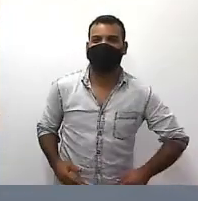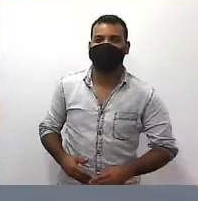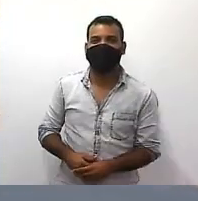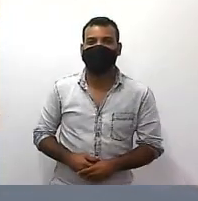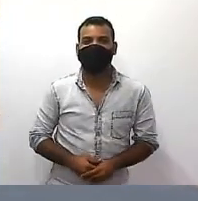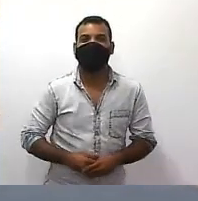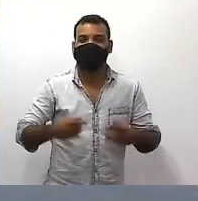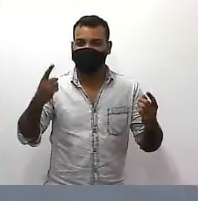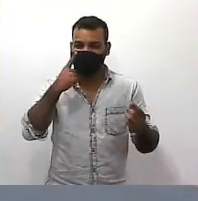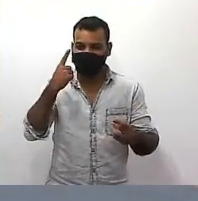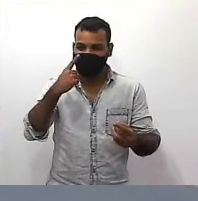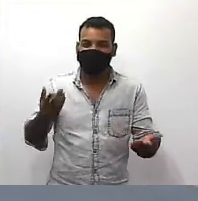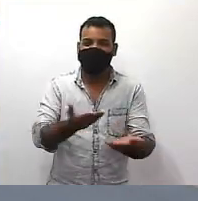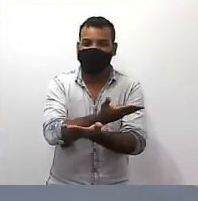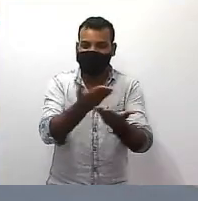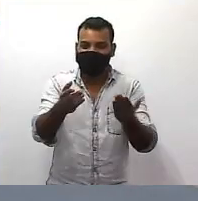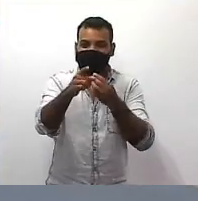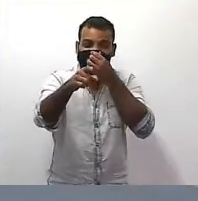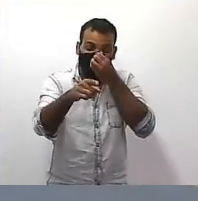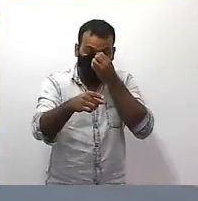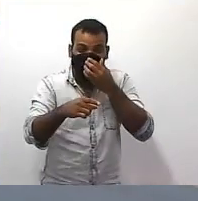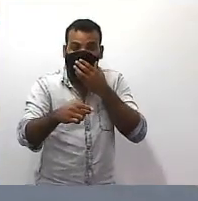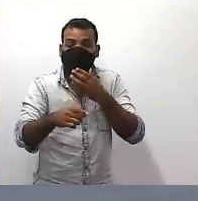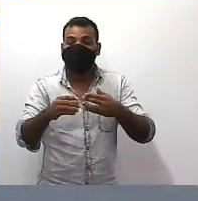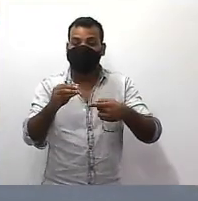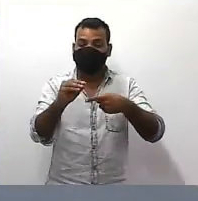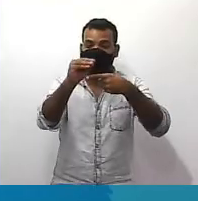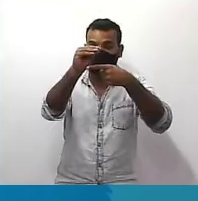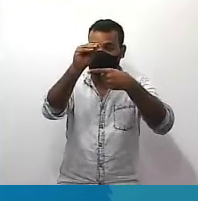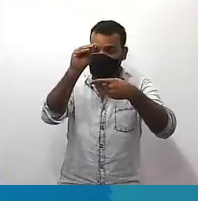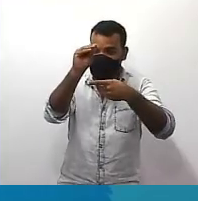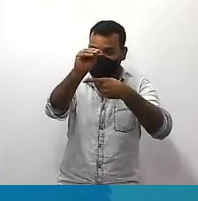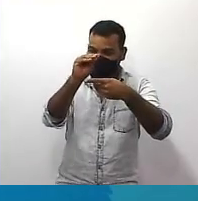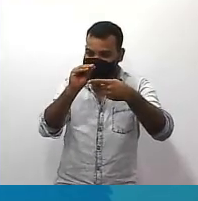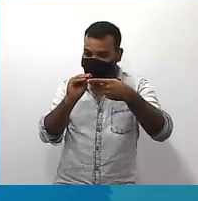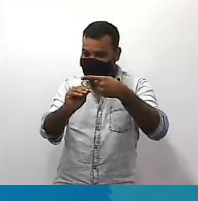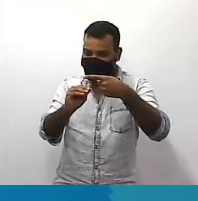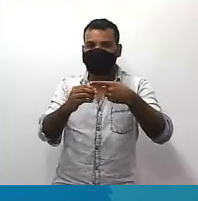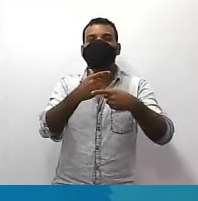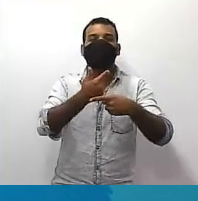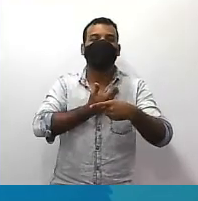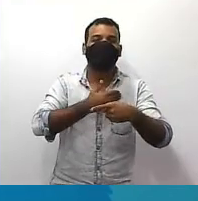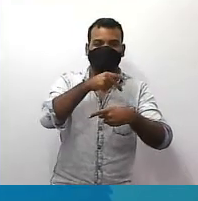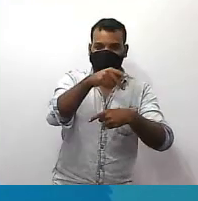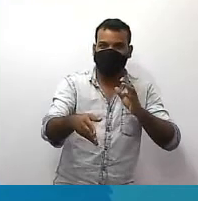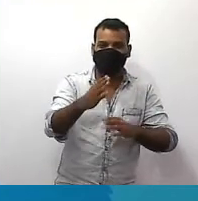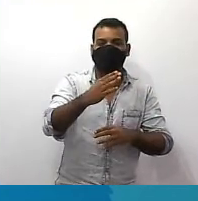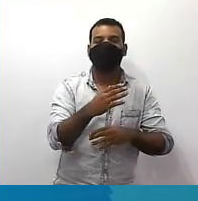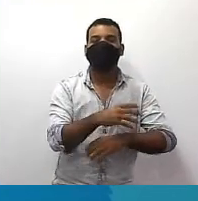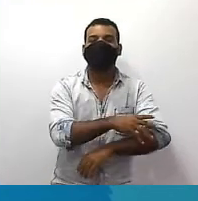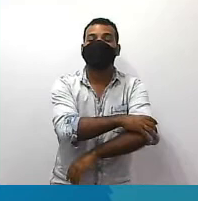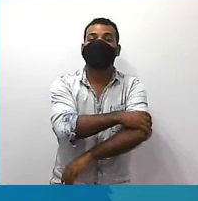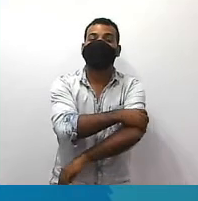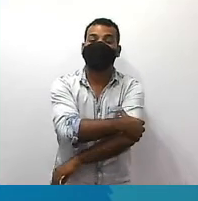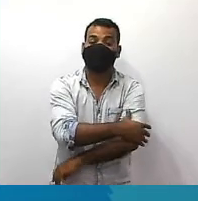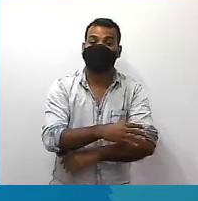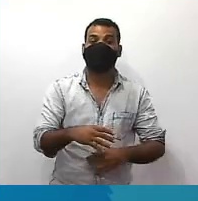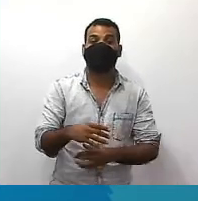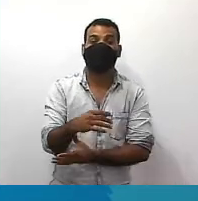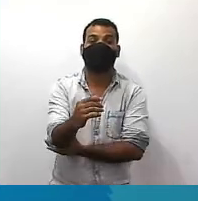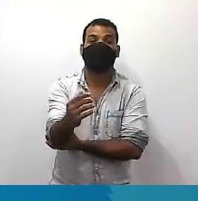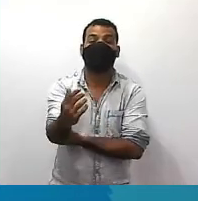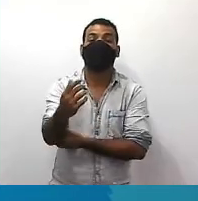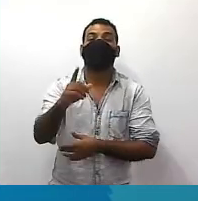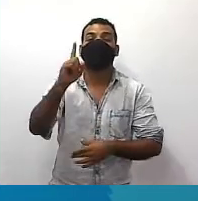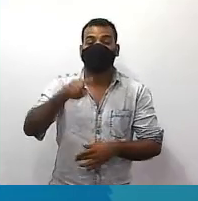entender para vocês sobre a medida da fração nessas medidas fracionárias não são números naturais elas são exemplos